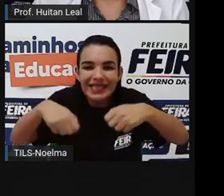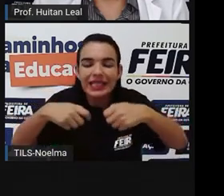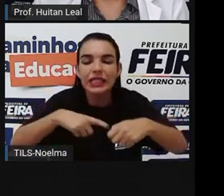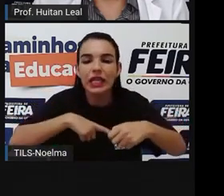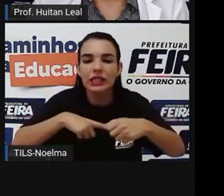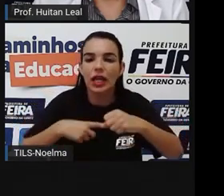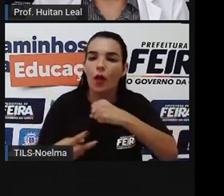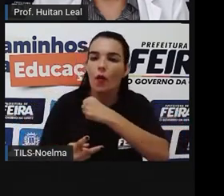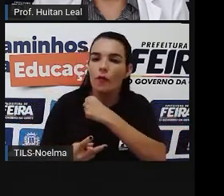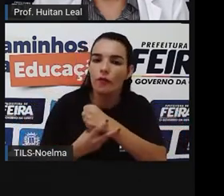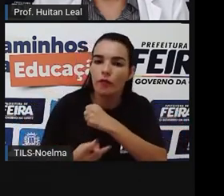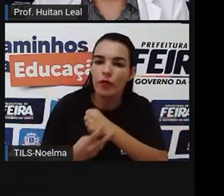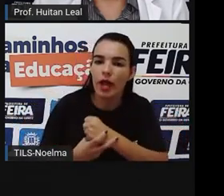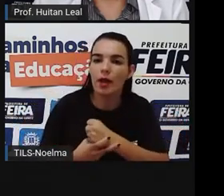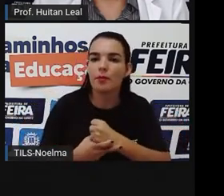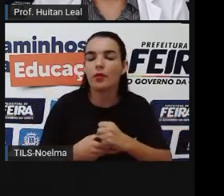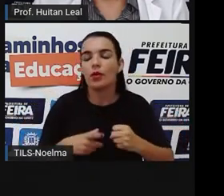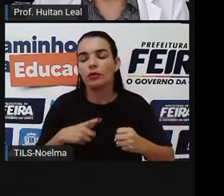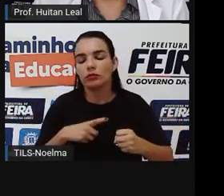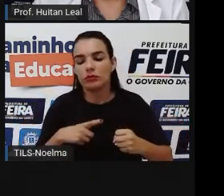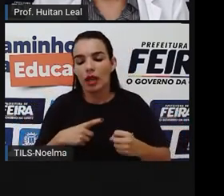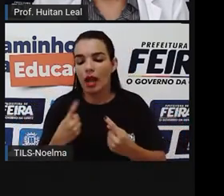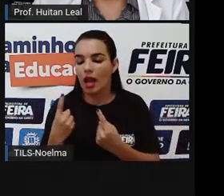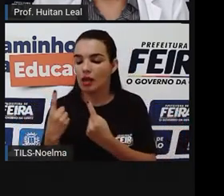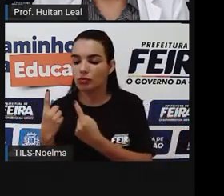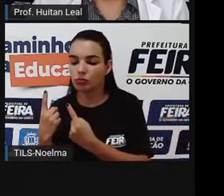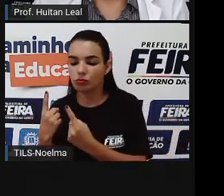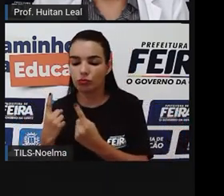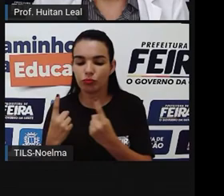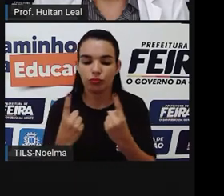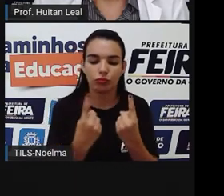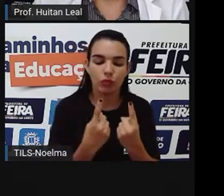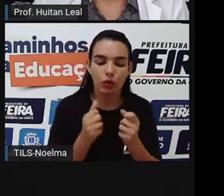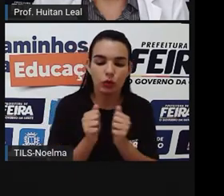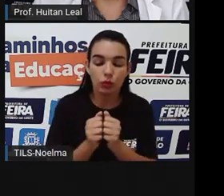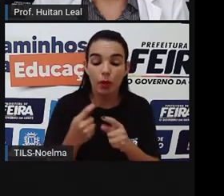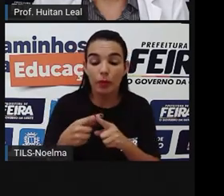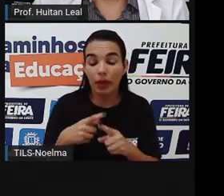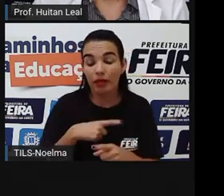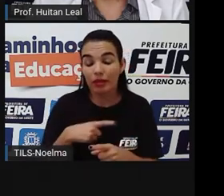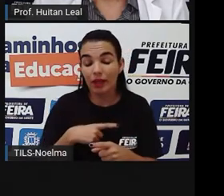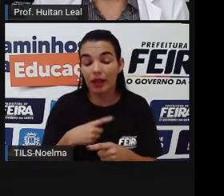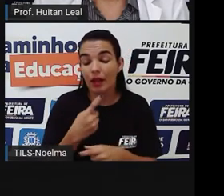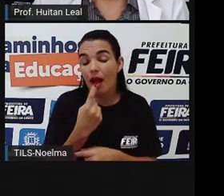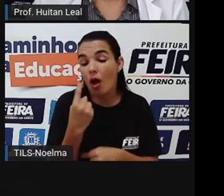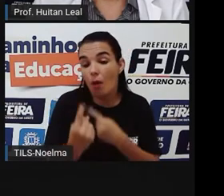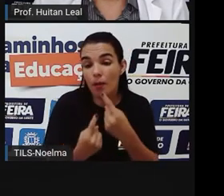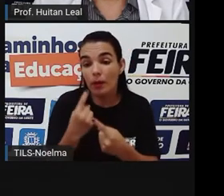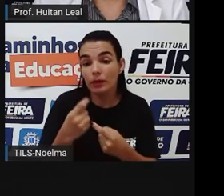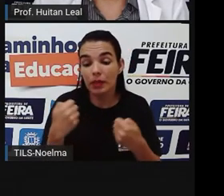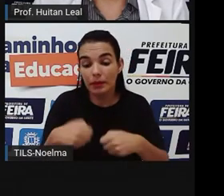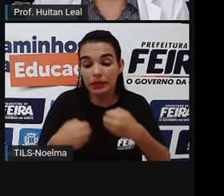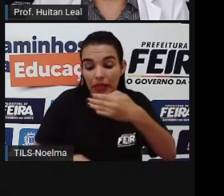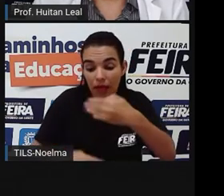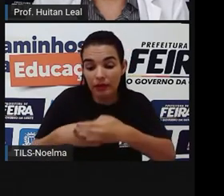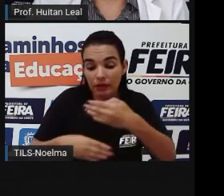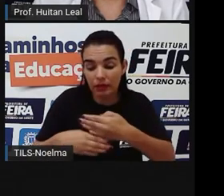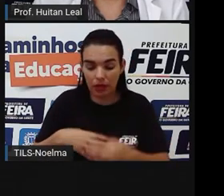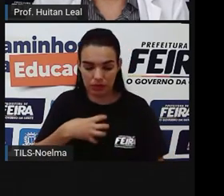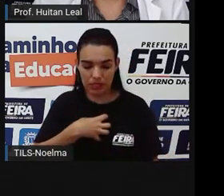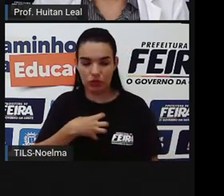para o objeto, ou seja, ir em busca de algo que complete o seu sentido. Vamos ver?